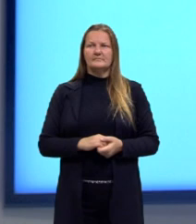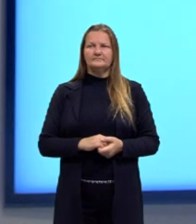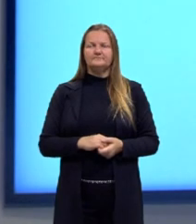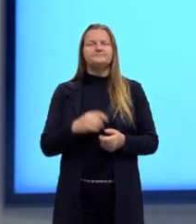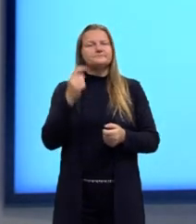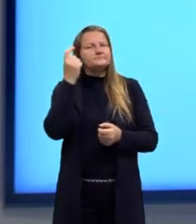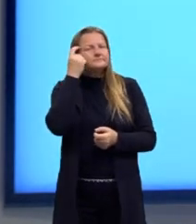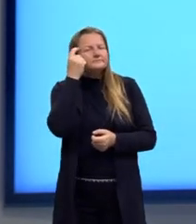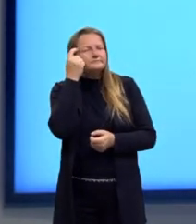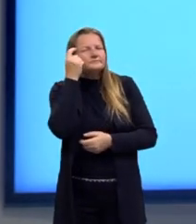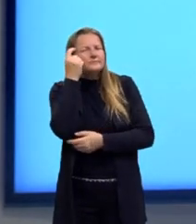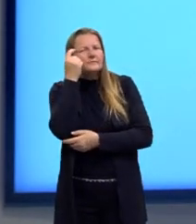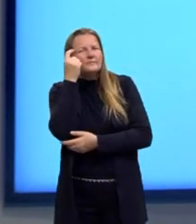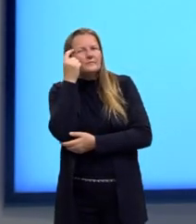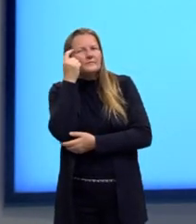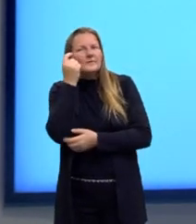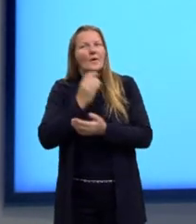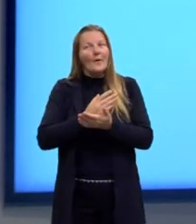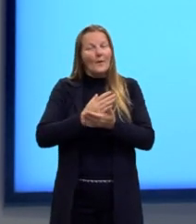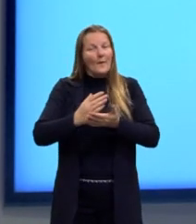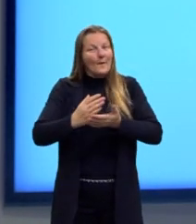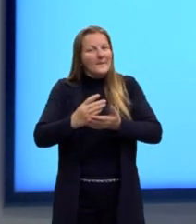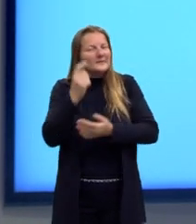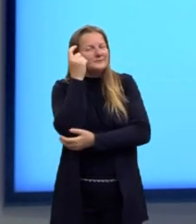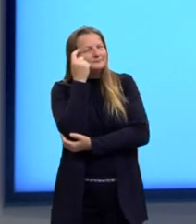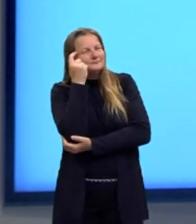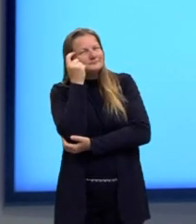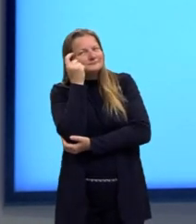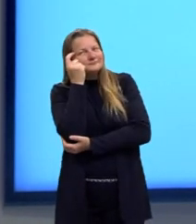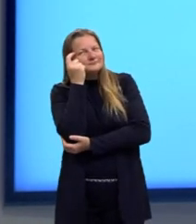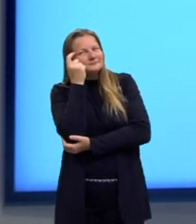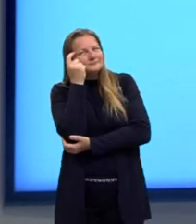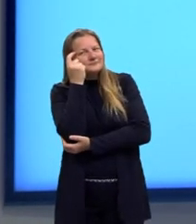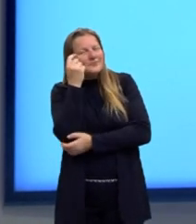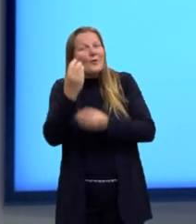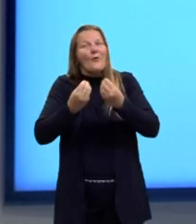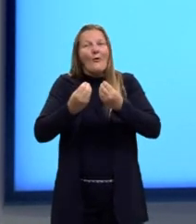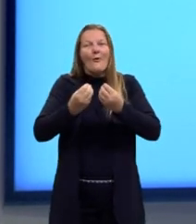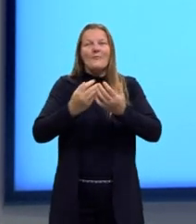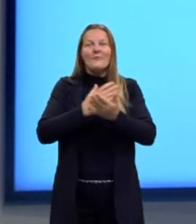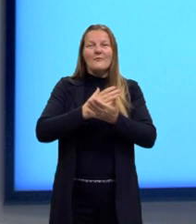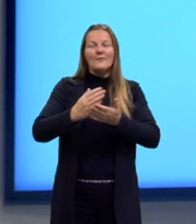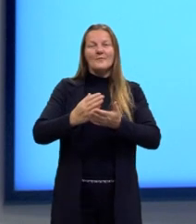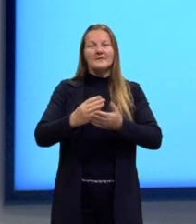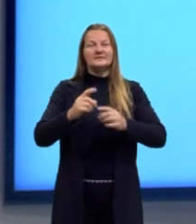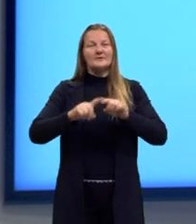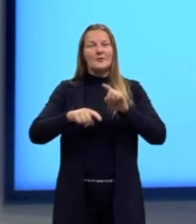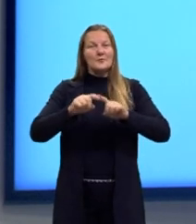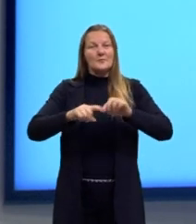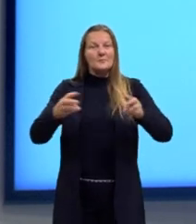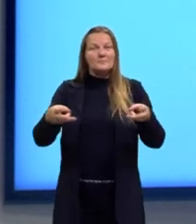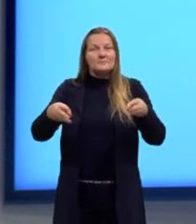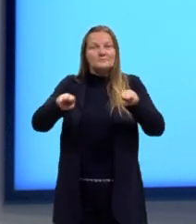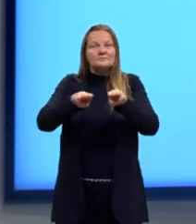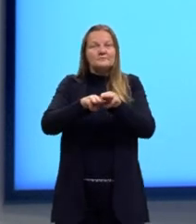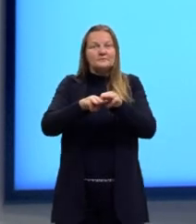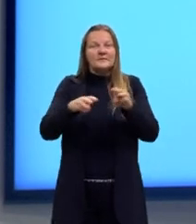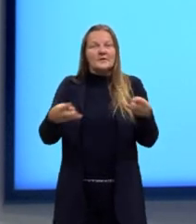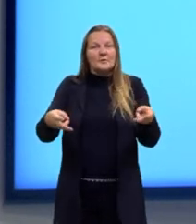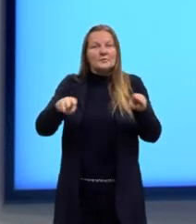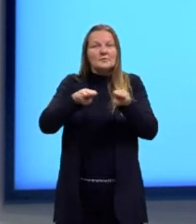Bom, então, para iniciar também, a gente vai tentar ver um pouquinho melhor de onde é que vem o magnetismo, Qual é a